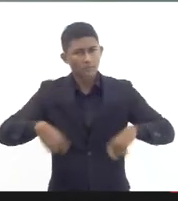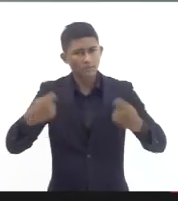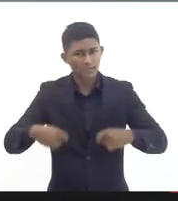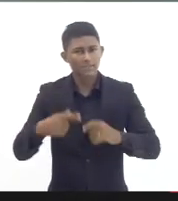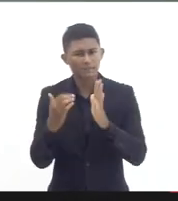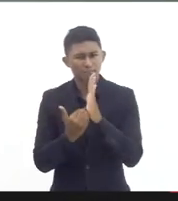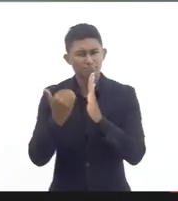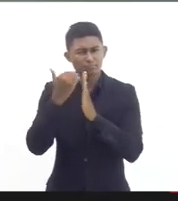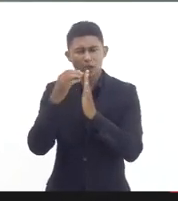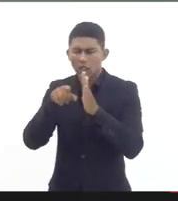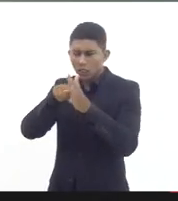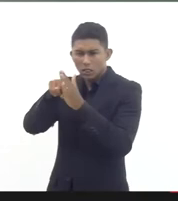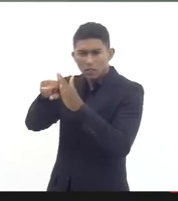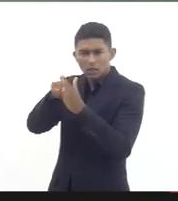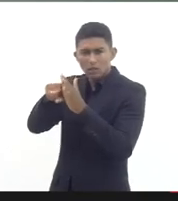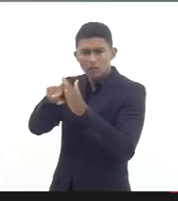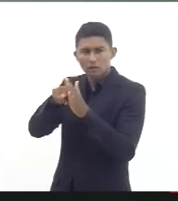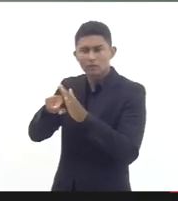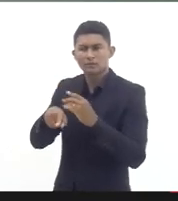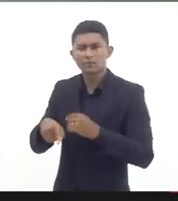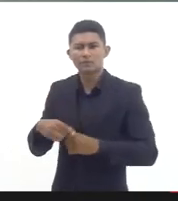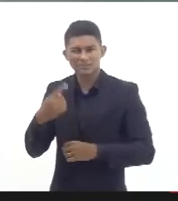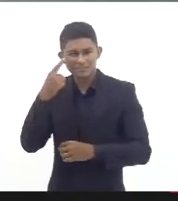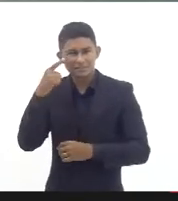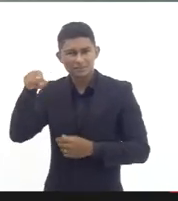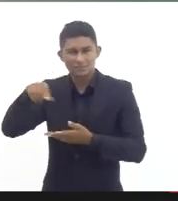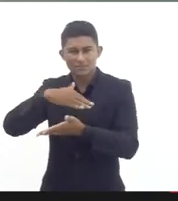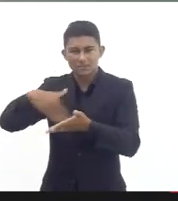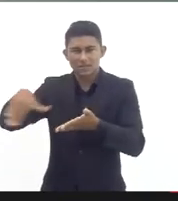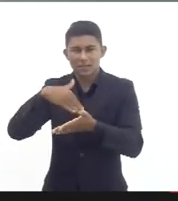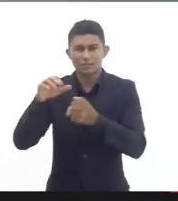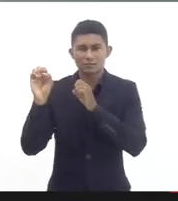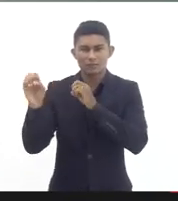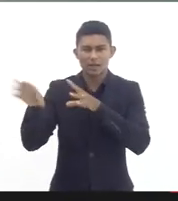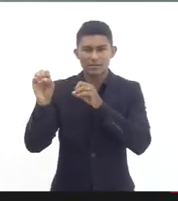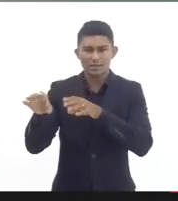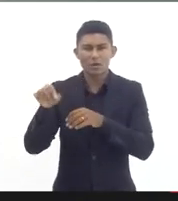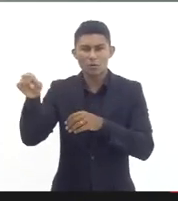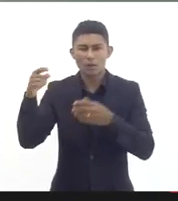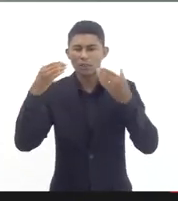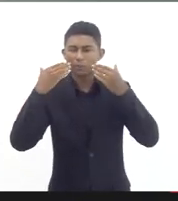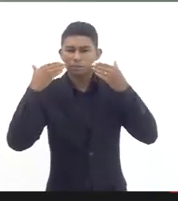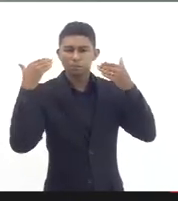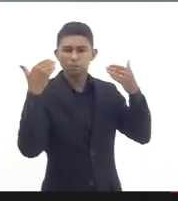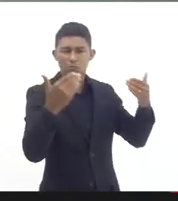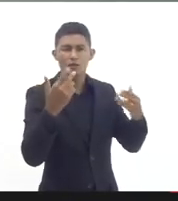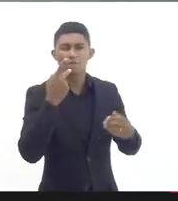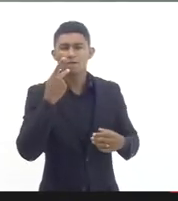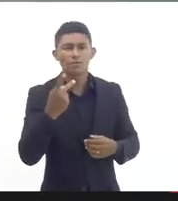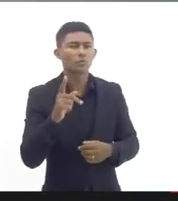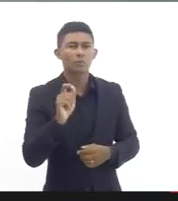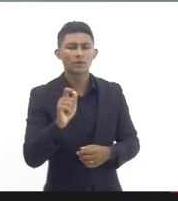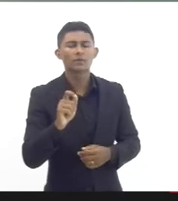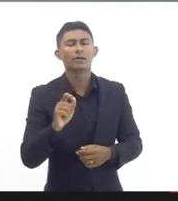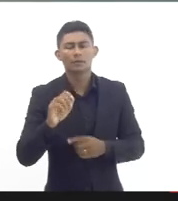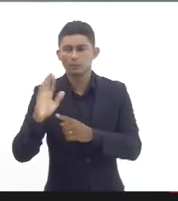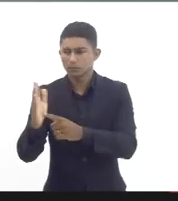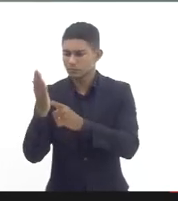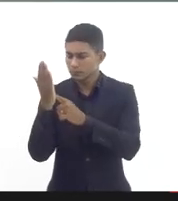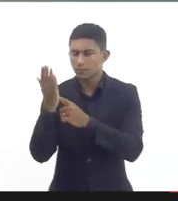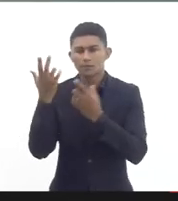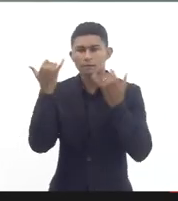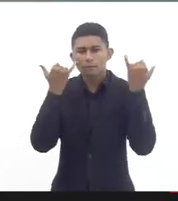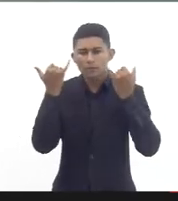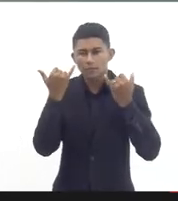tanto em relação a esse número macro que a Secretaria de Educação apresenta aqui né e pontuando né